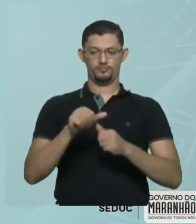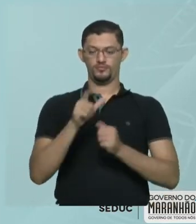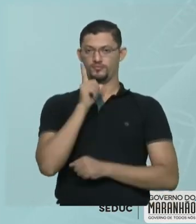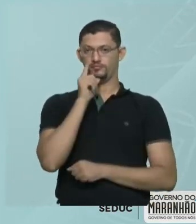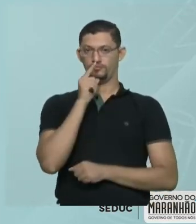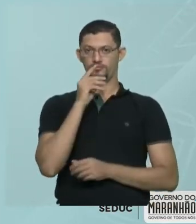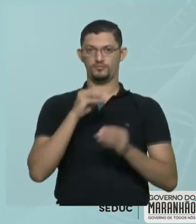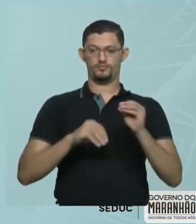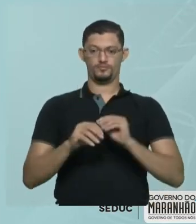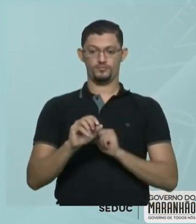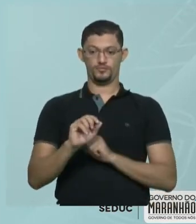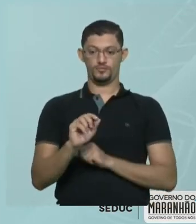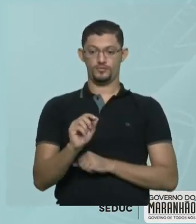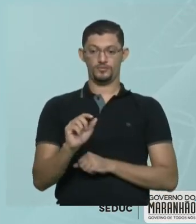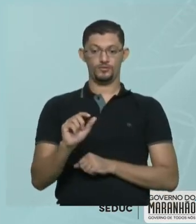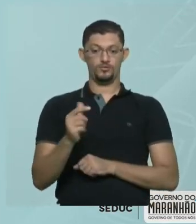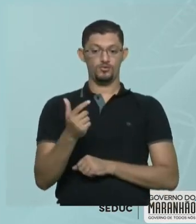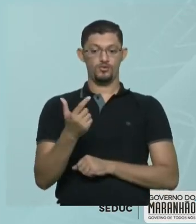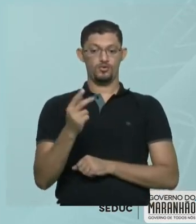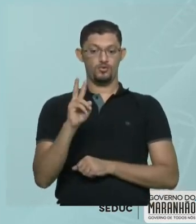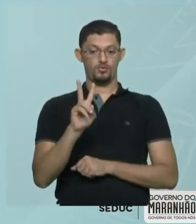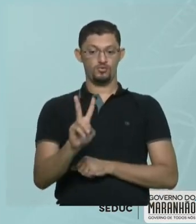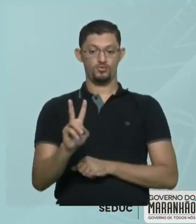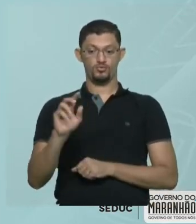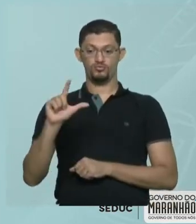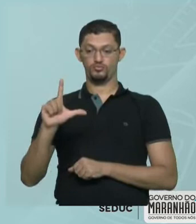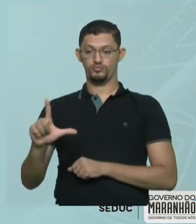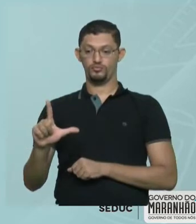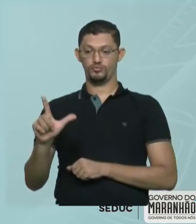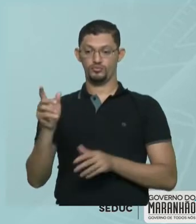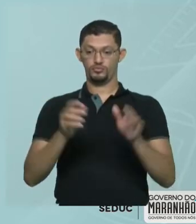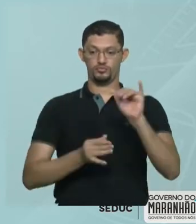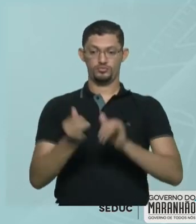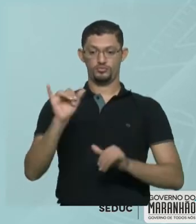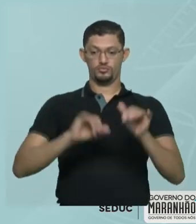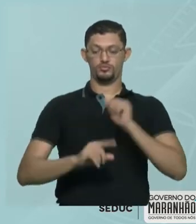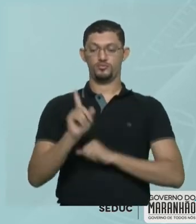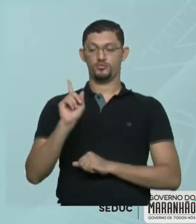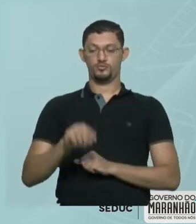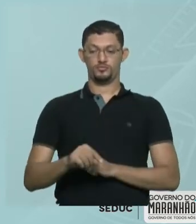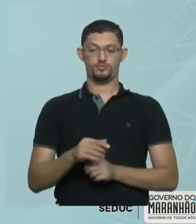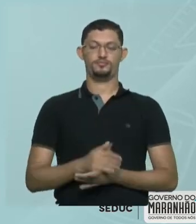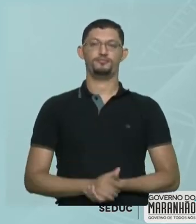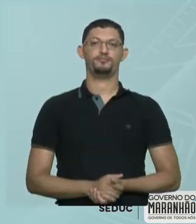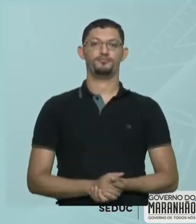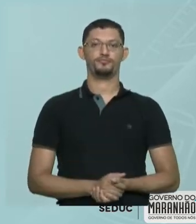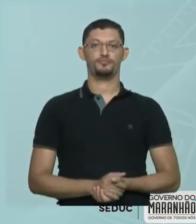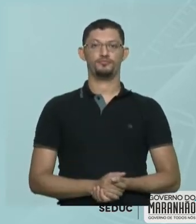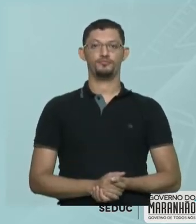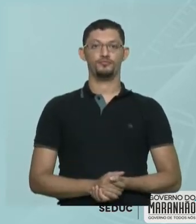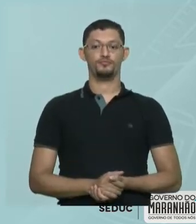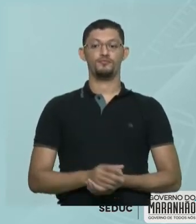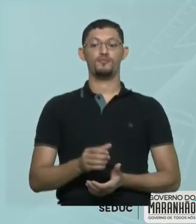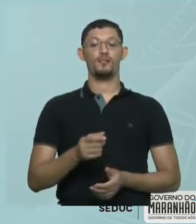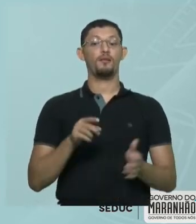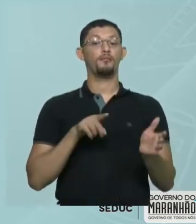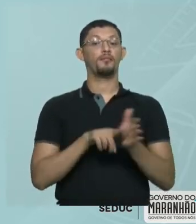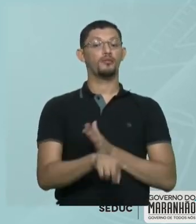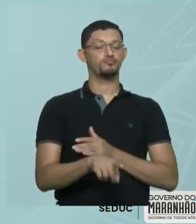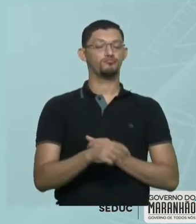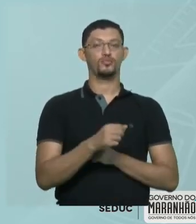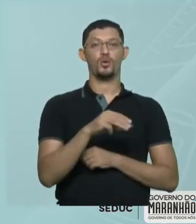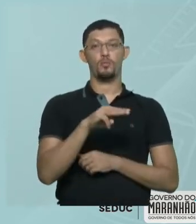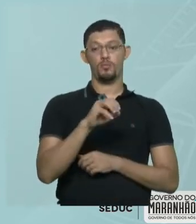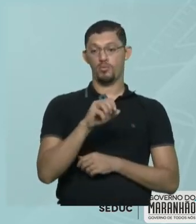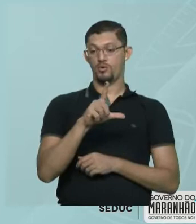para completar 2 litros de solução é? Vamos recapitular. A molaridade da solução. Ele quer saber a molaridade, ó pessoal.